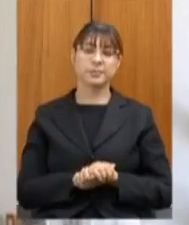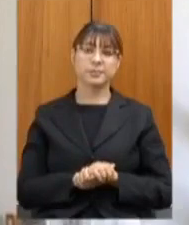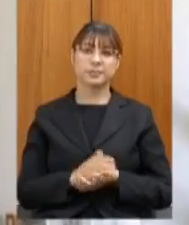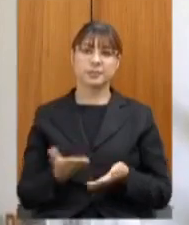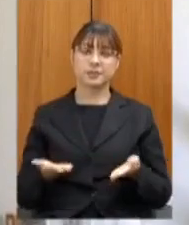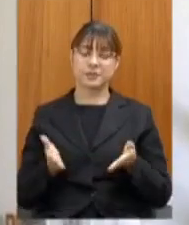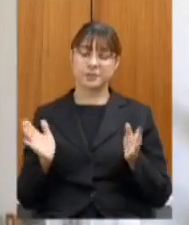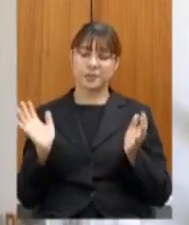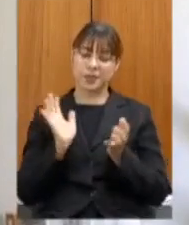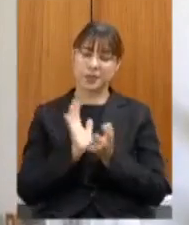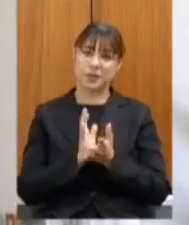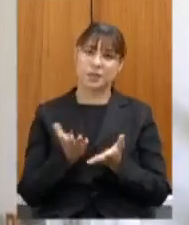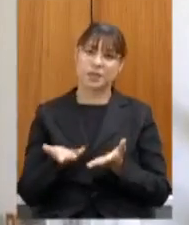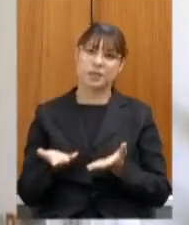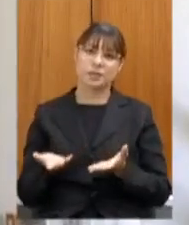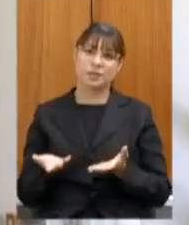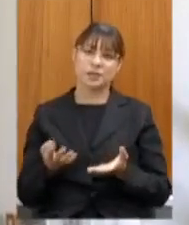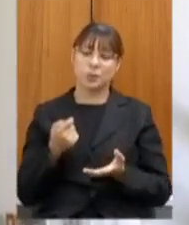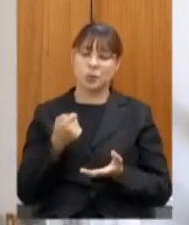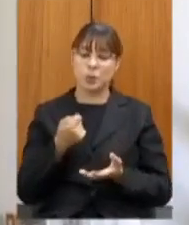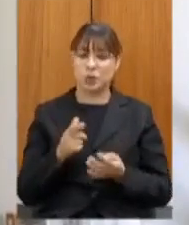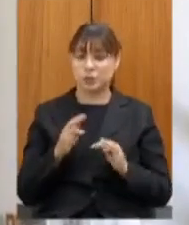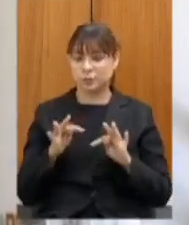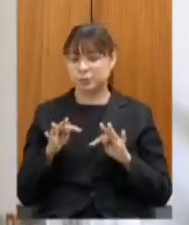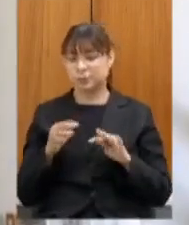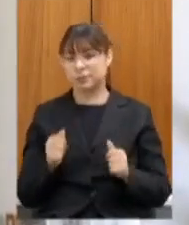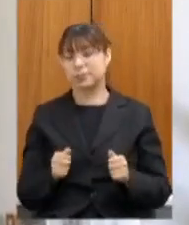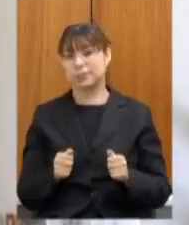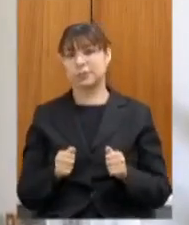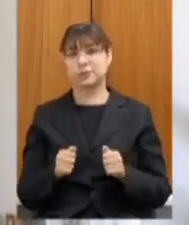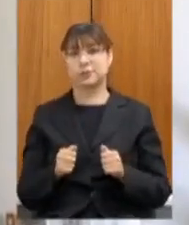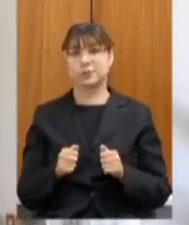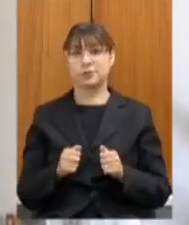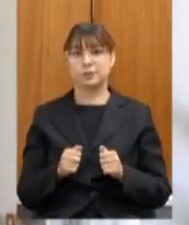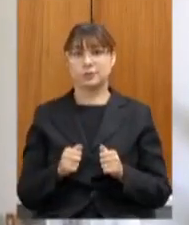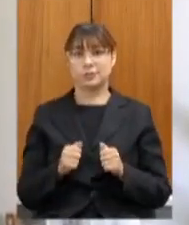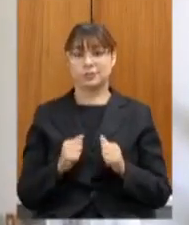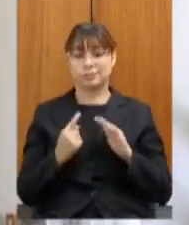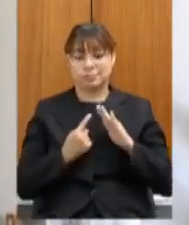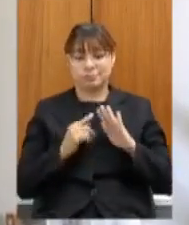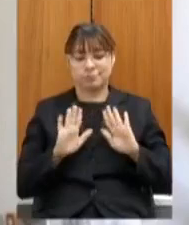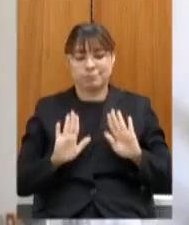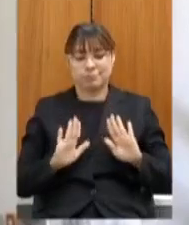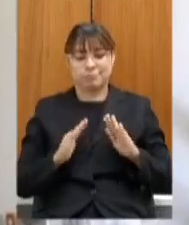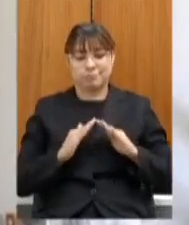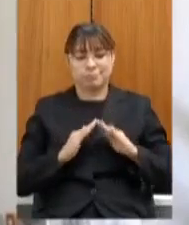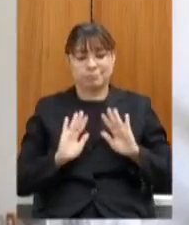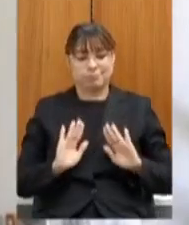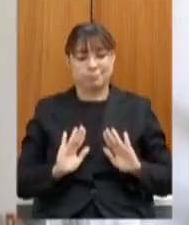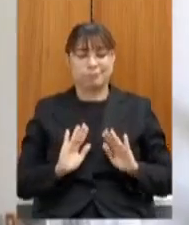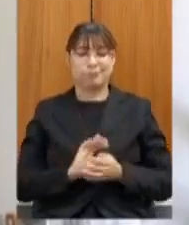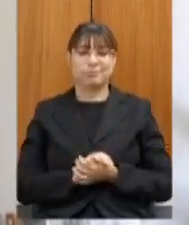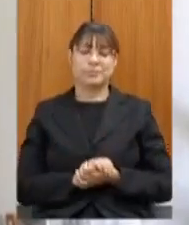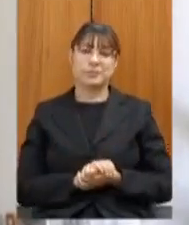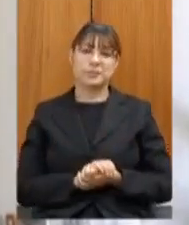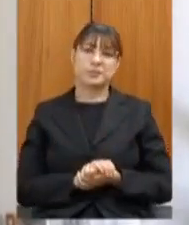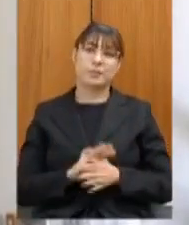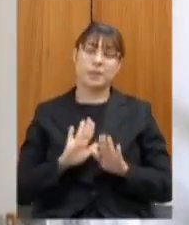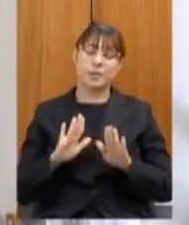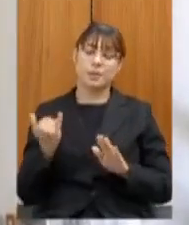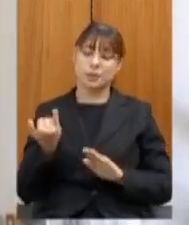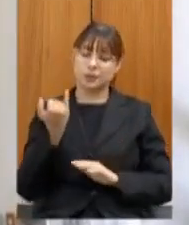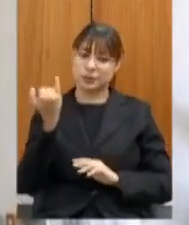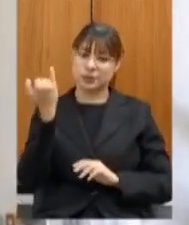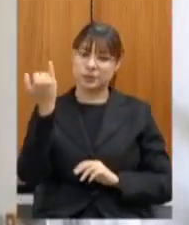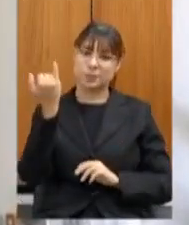situação acho que quase todos estão recolhidos mas é importante é que